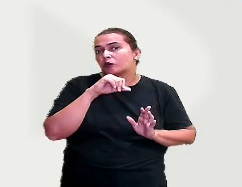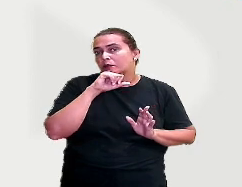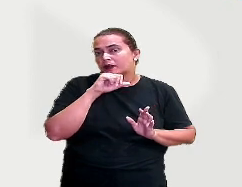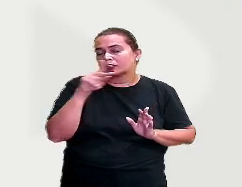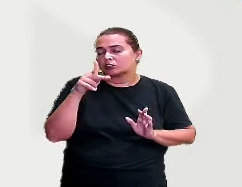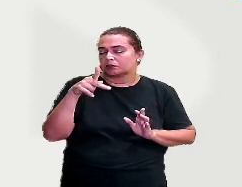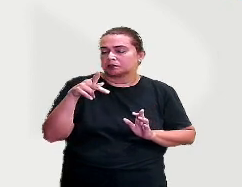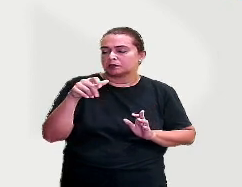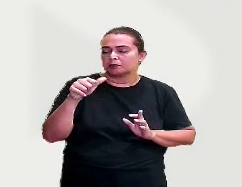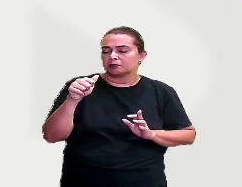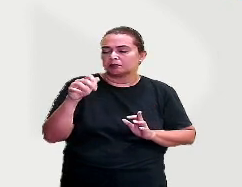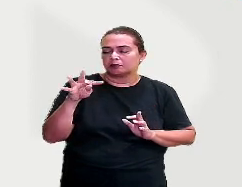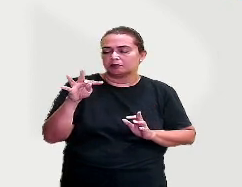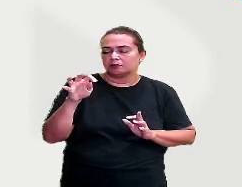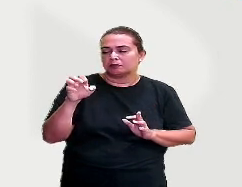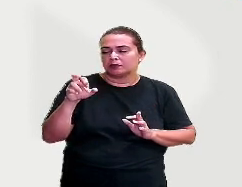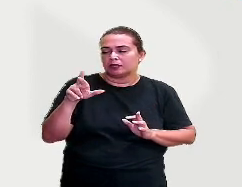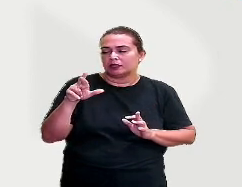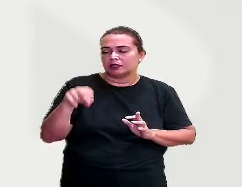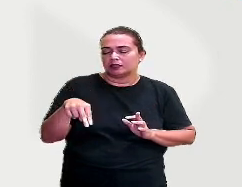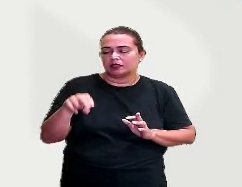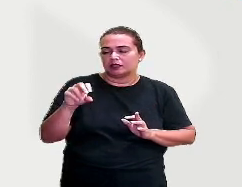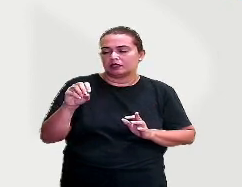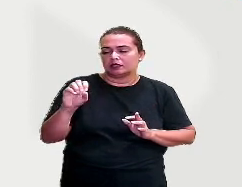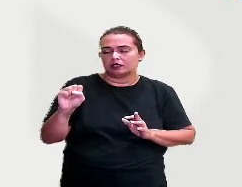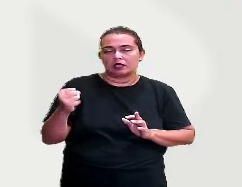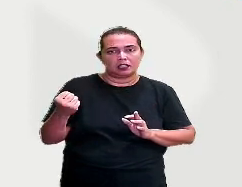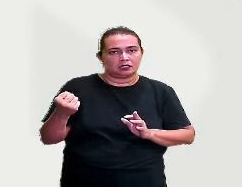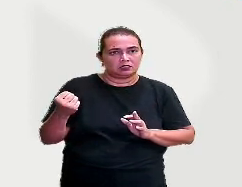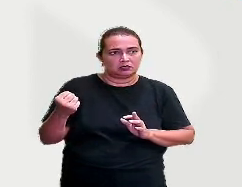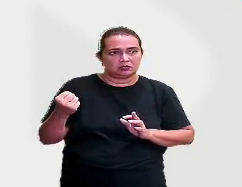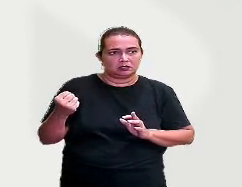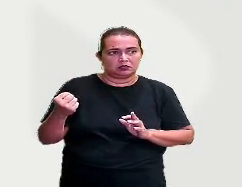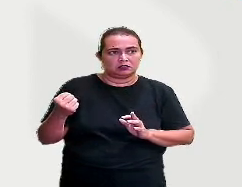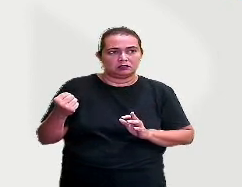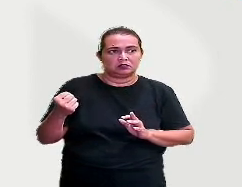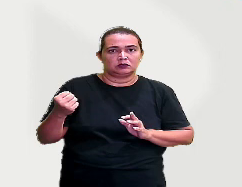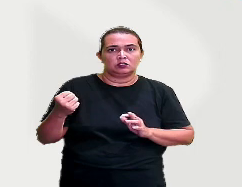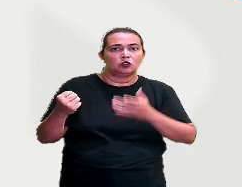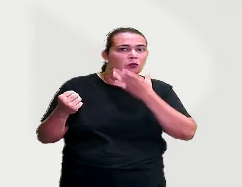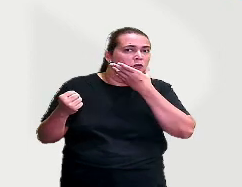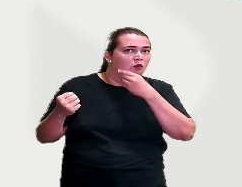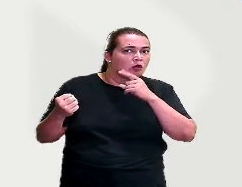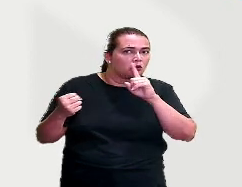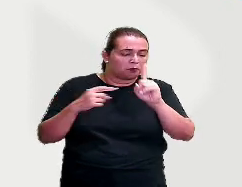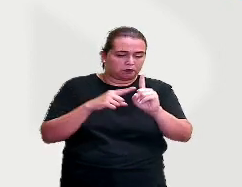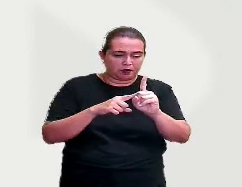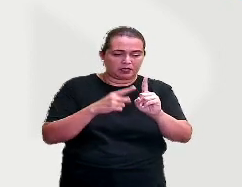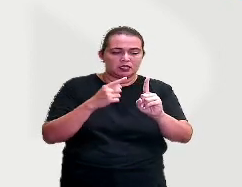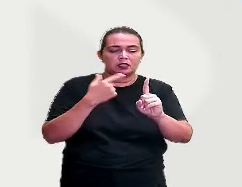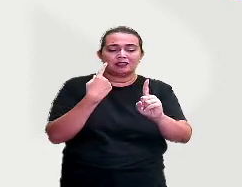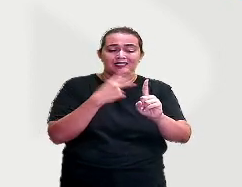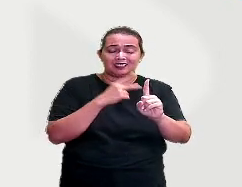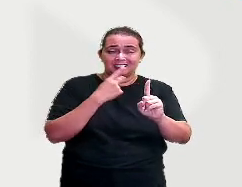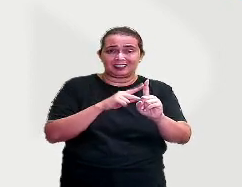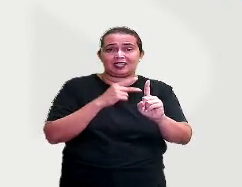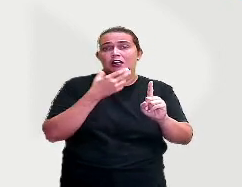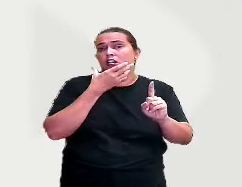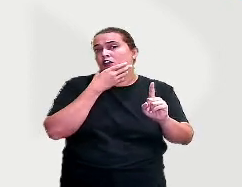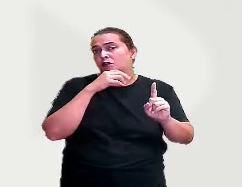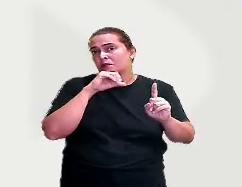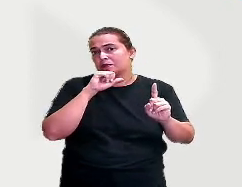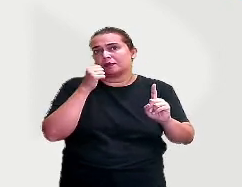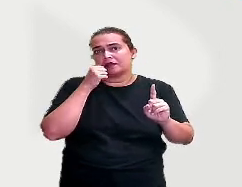Vem de pai, né? Os avós paternos são os pais dos meus pais, tá bem? E eu sou o quê dos meus pais?